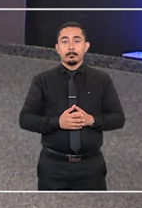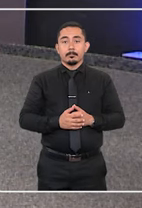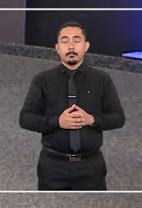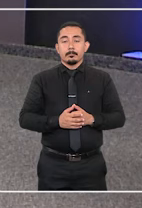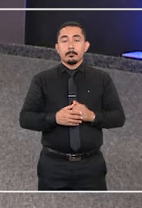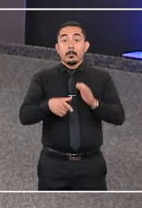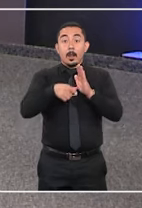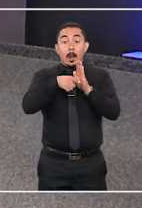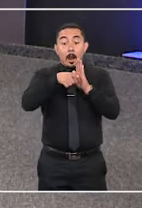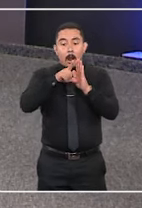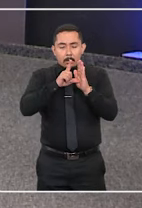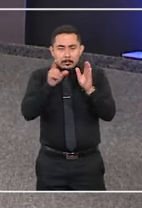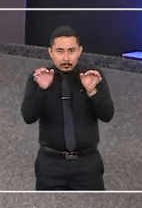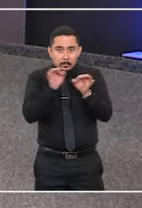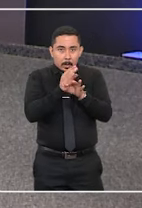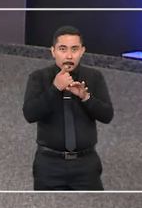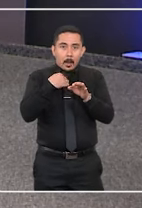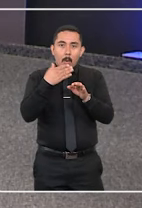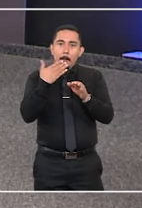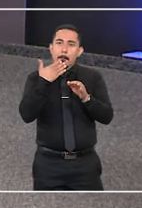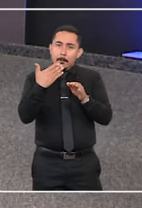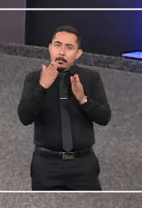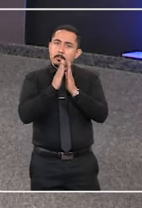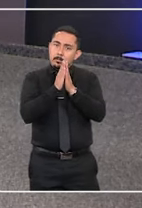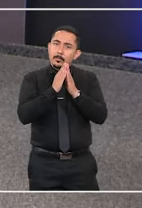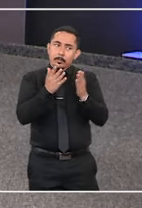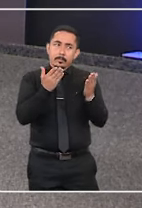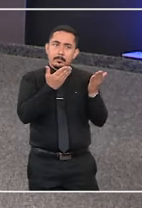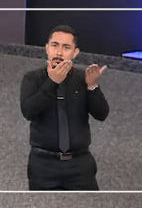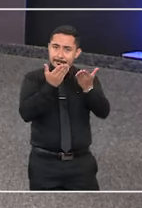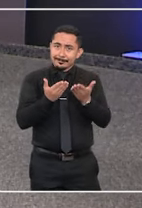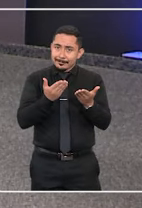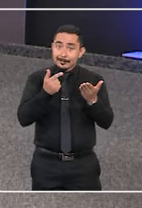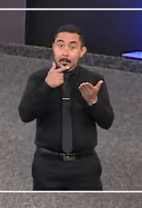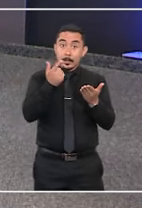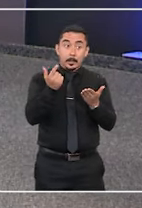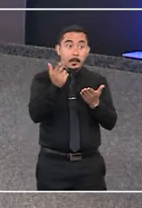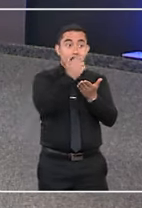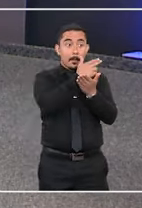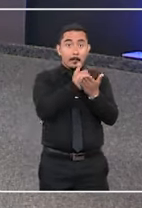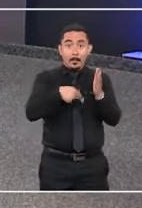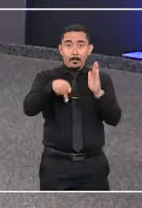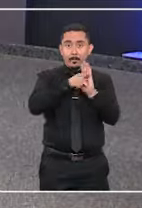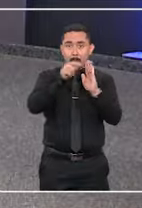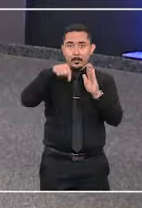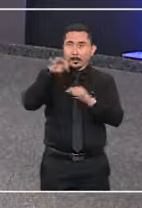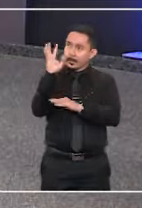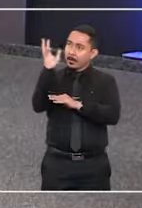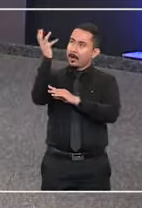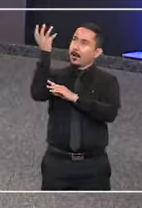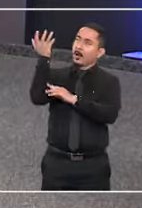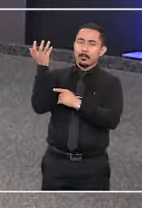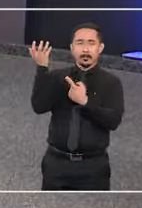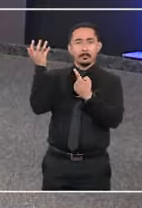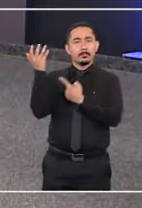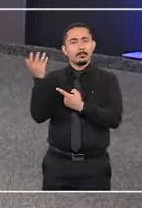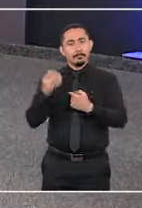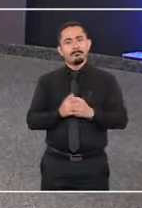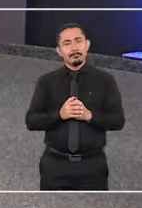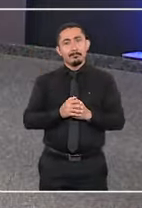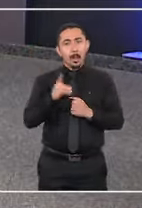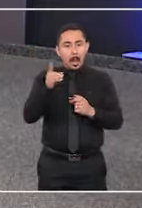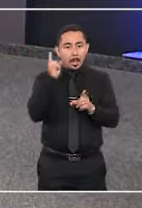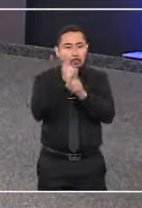Antes de encerrar, te convido a apreciar as belíssimas imagens desta árvore, que não é muito